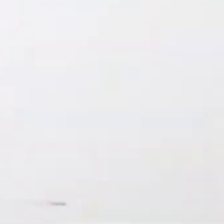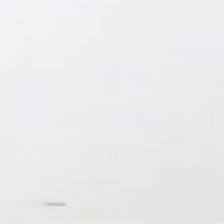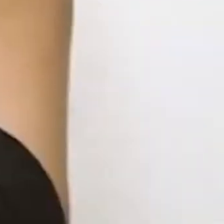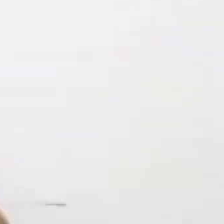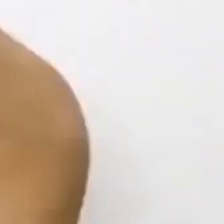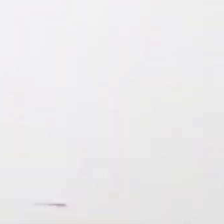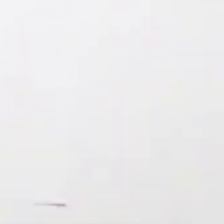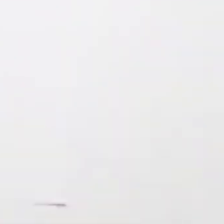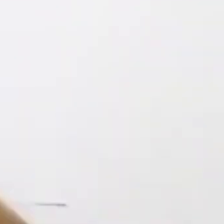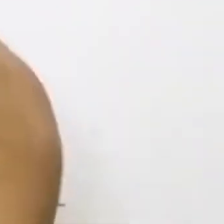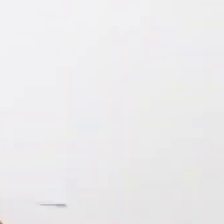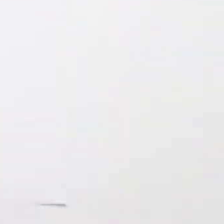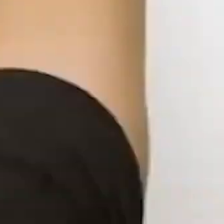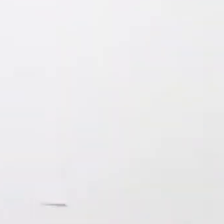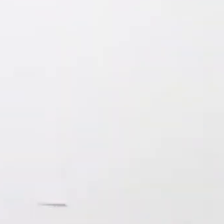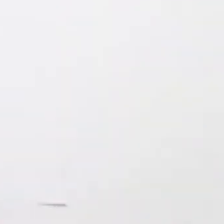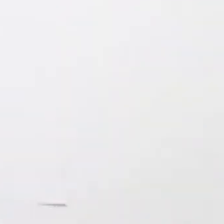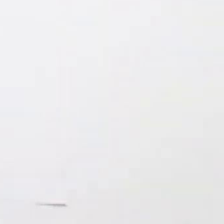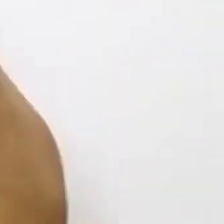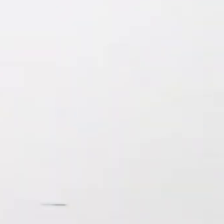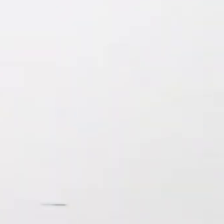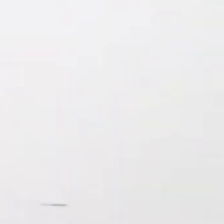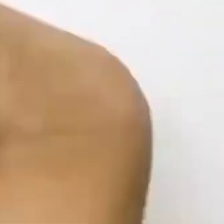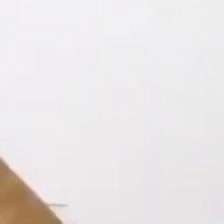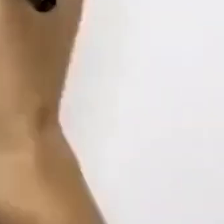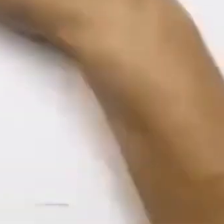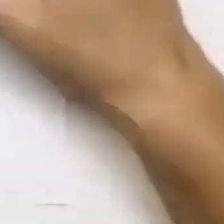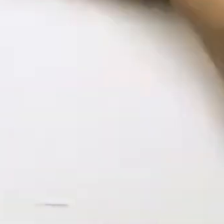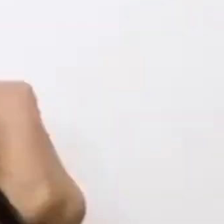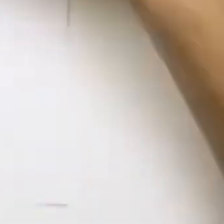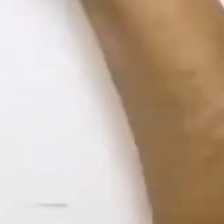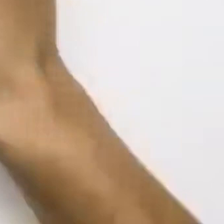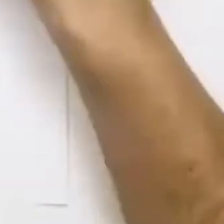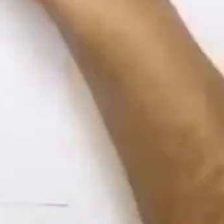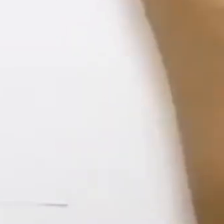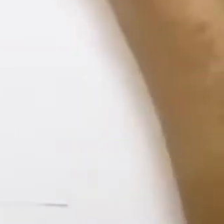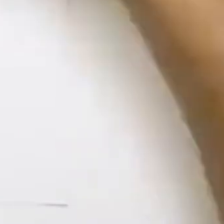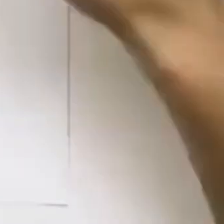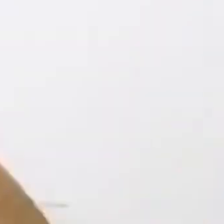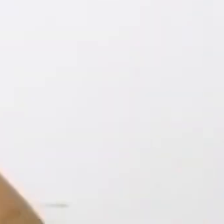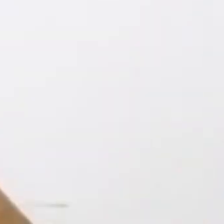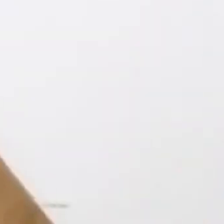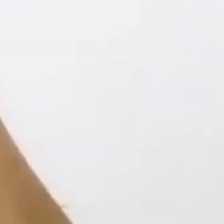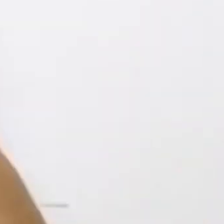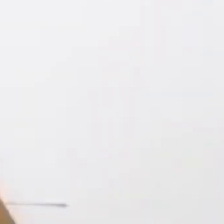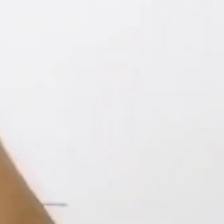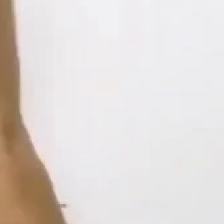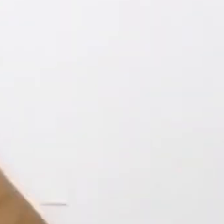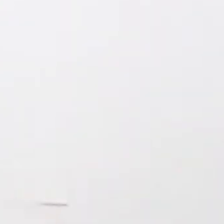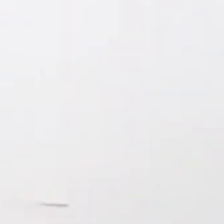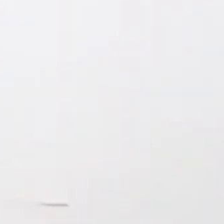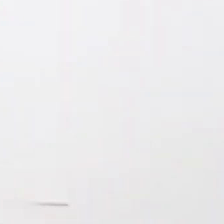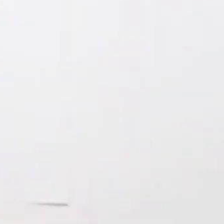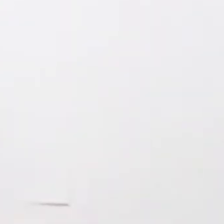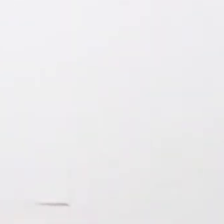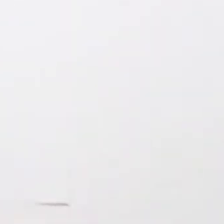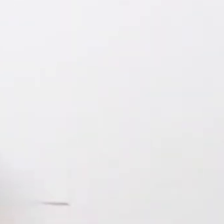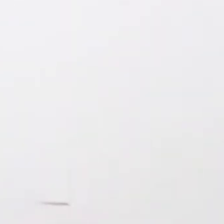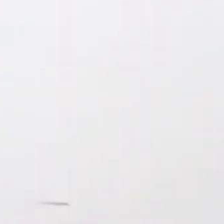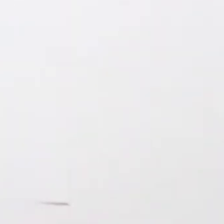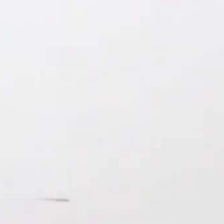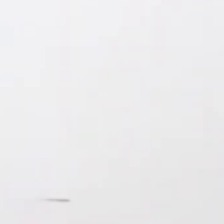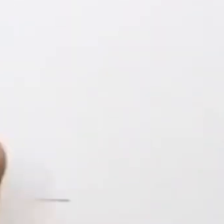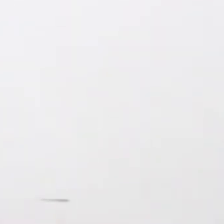Lembre-se, você tem o direito de visitar unidades de produção dos agricultores a fim de saber mais sobre o controle